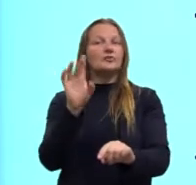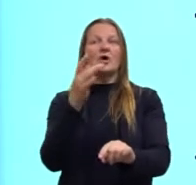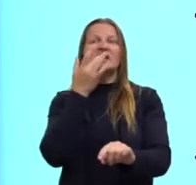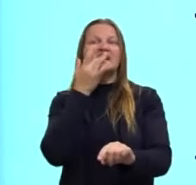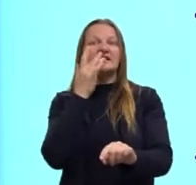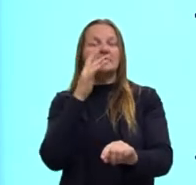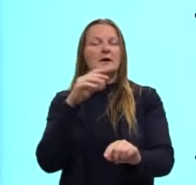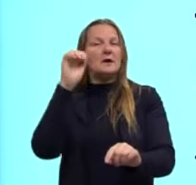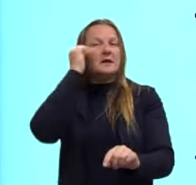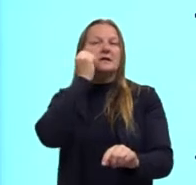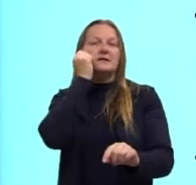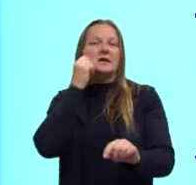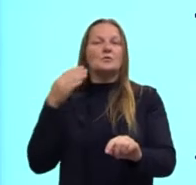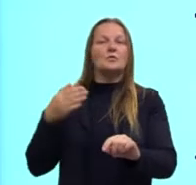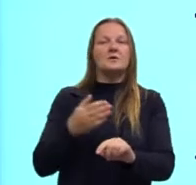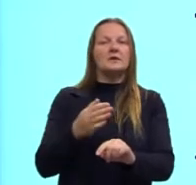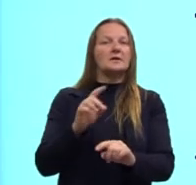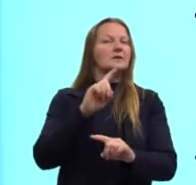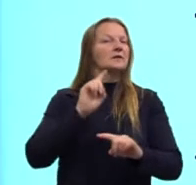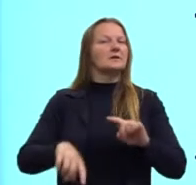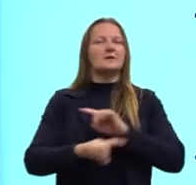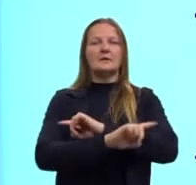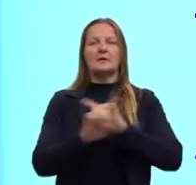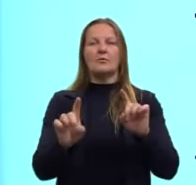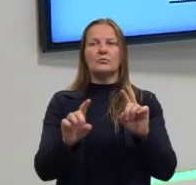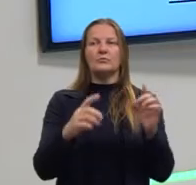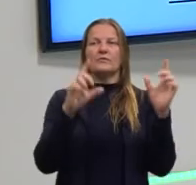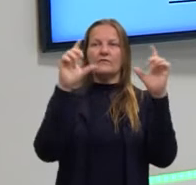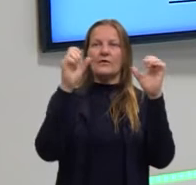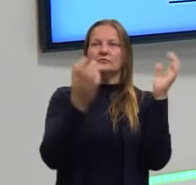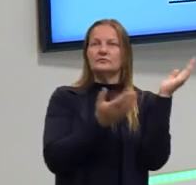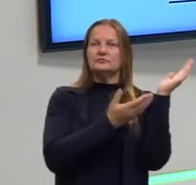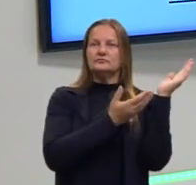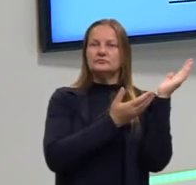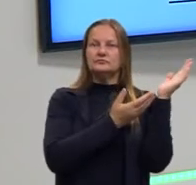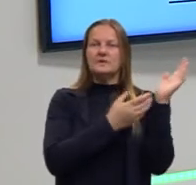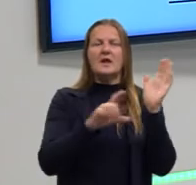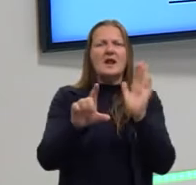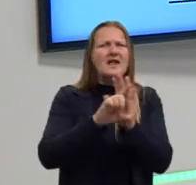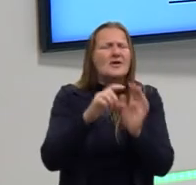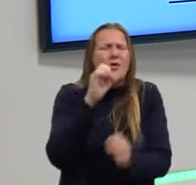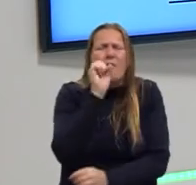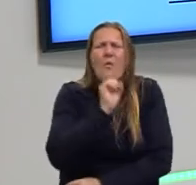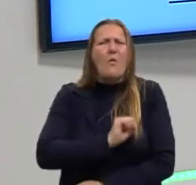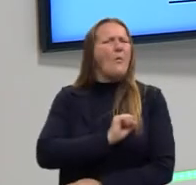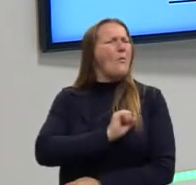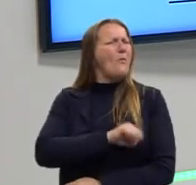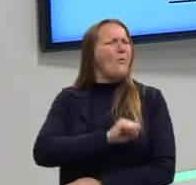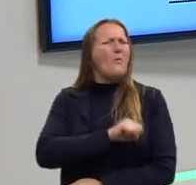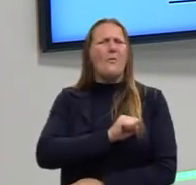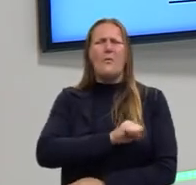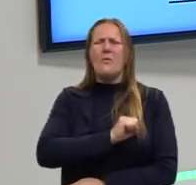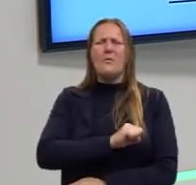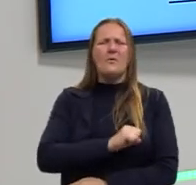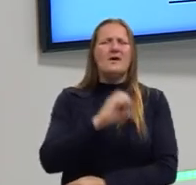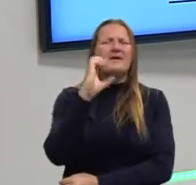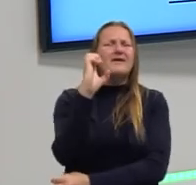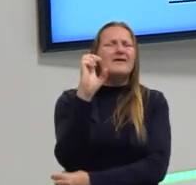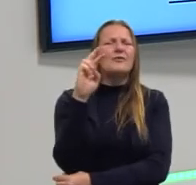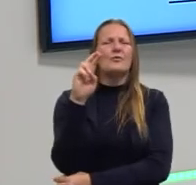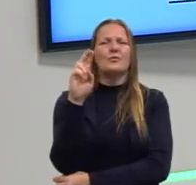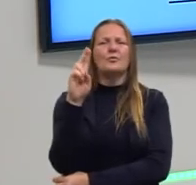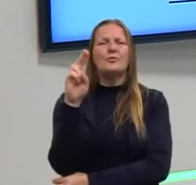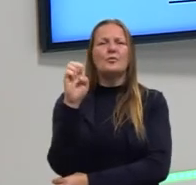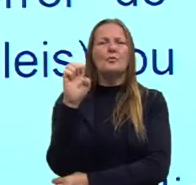Aqui, nesse slide, eu trouxe duas imagens para ilustrar como essas leis eram brutais, como elas eram muito violentas. Aqui, então,